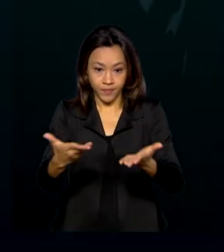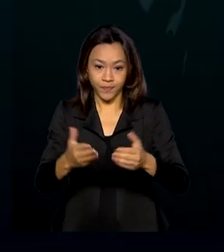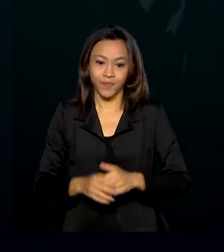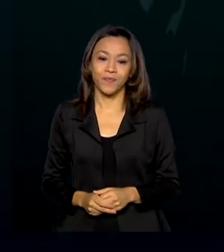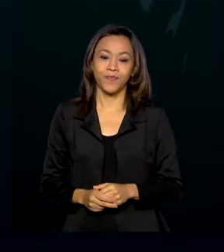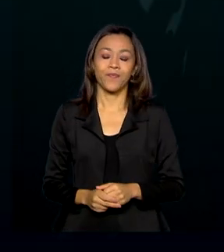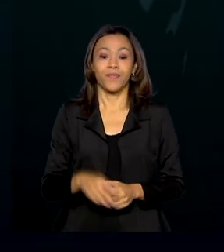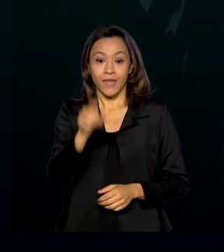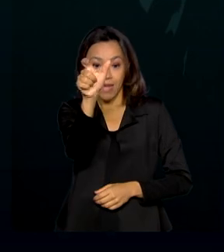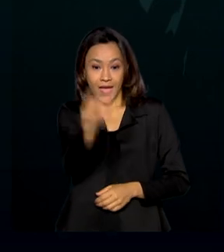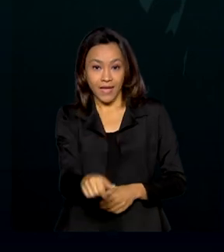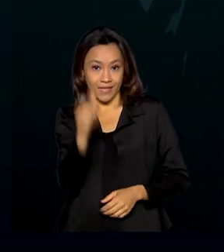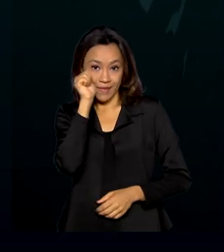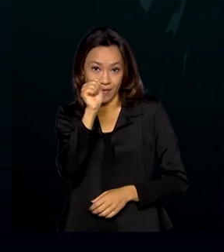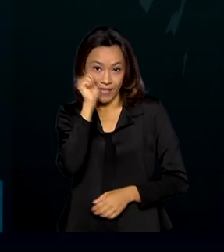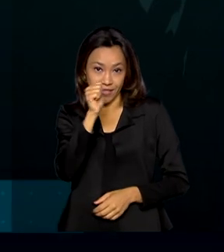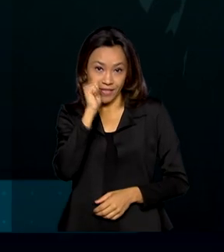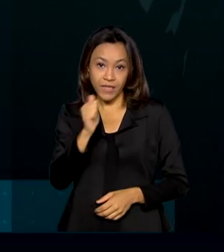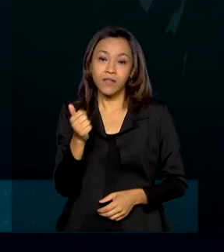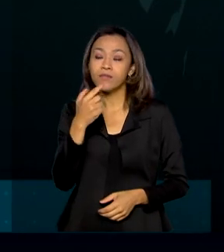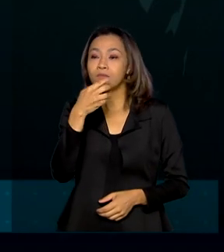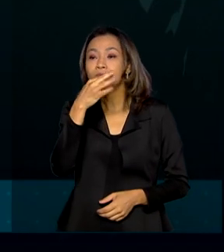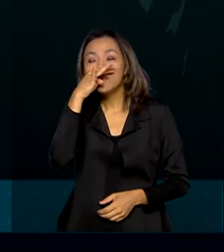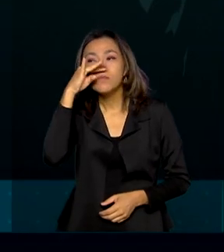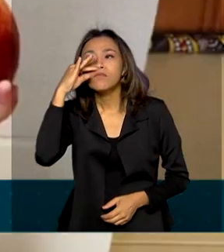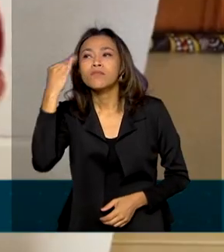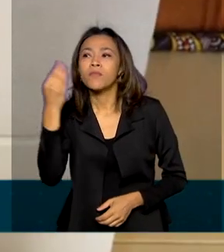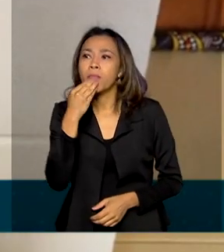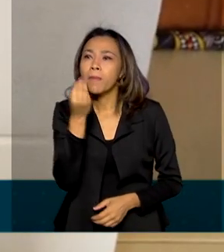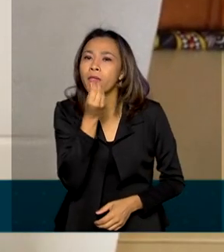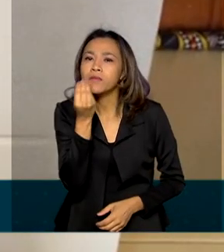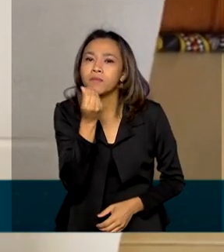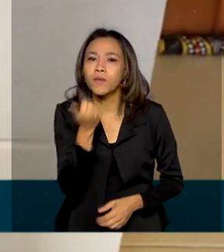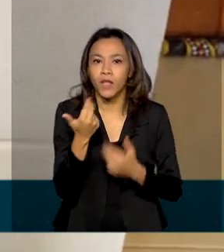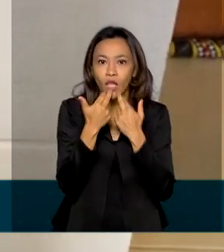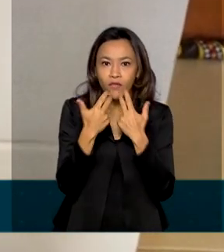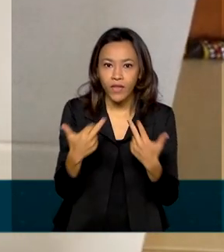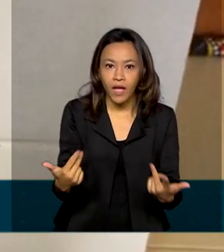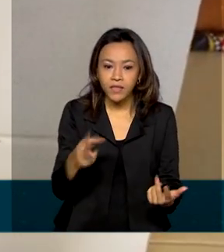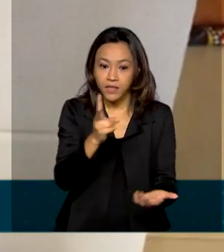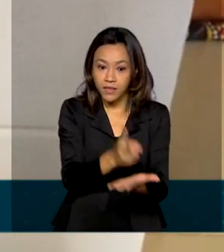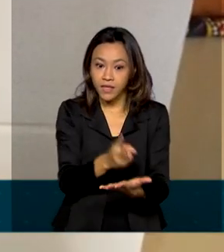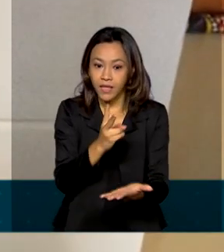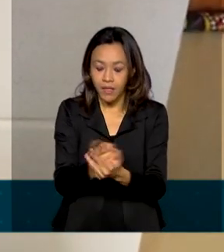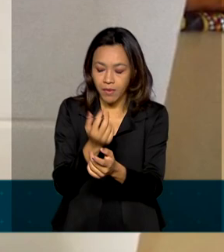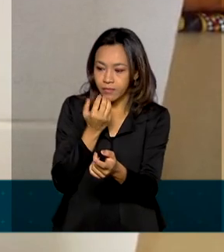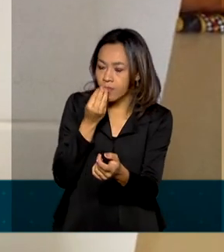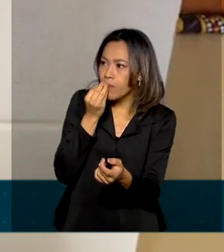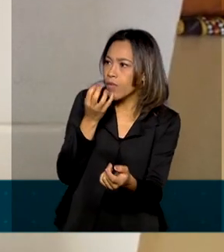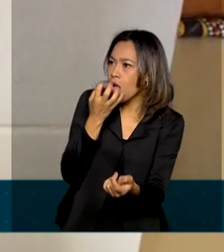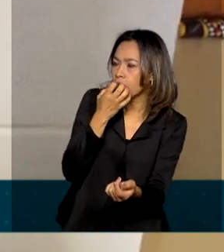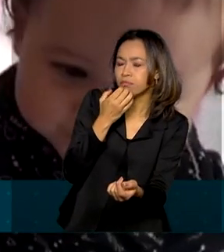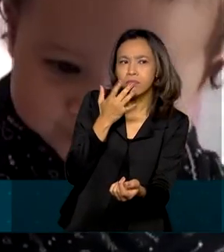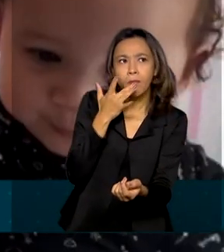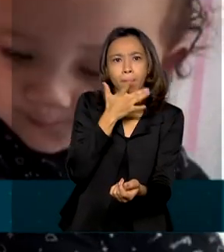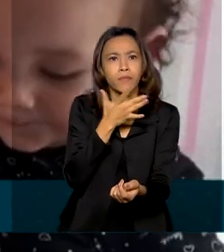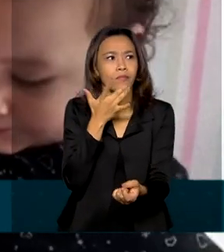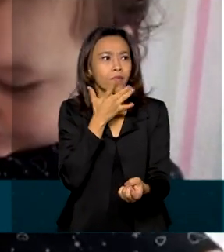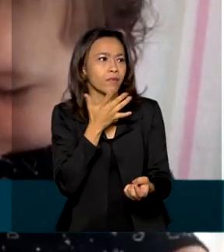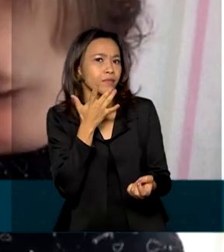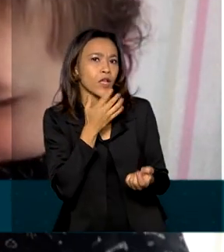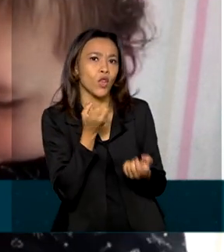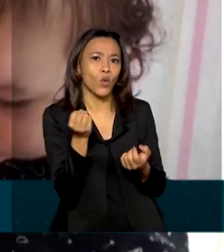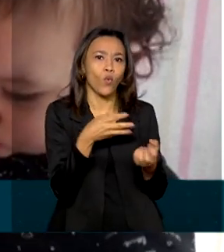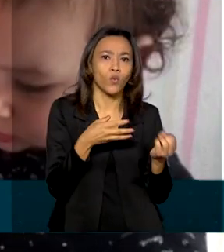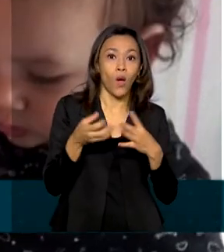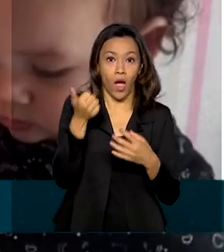Para Isabela, o cheiro e o sabor são novidade. A cada refeição, ela descobre um mundo novo. Por isso,